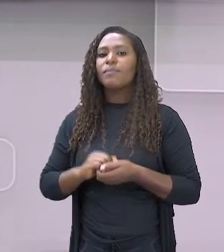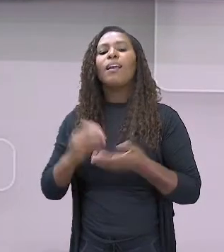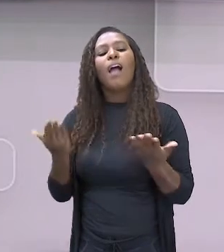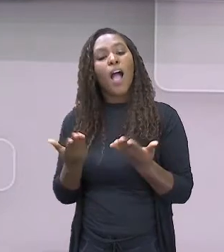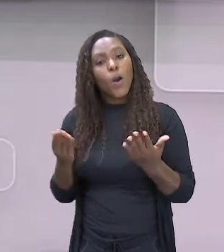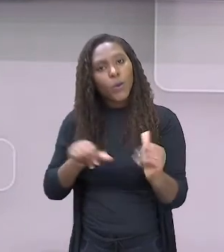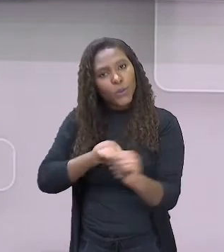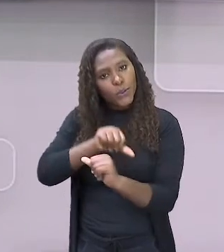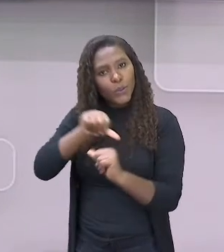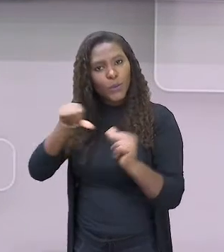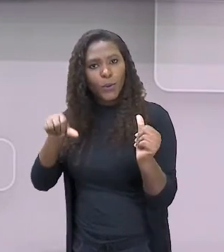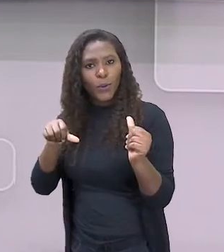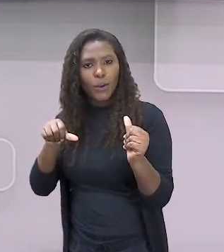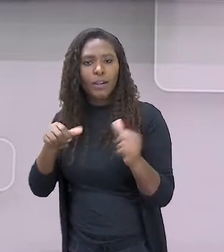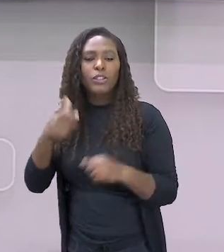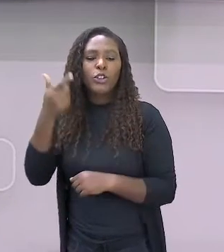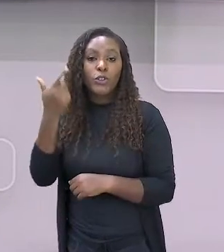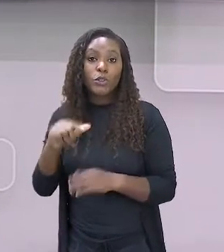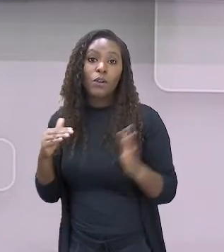Trocou.